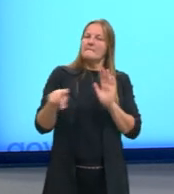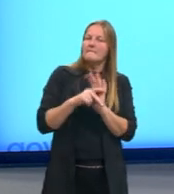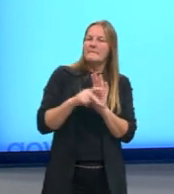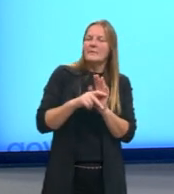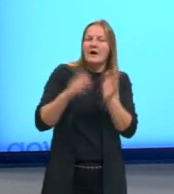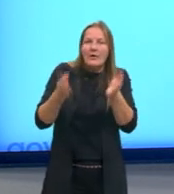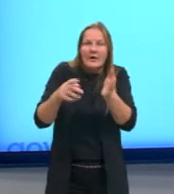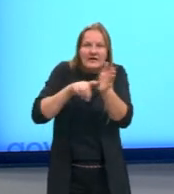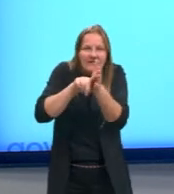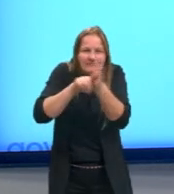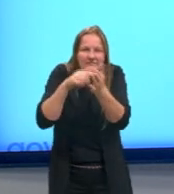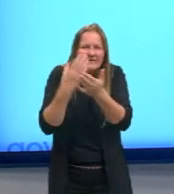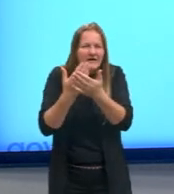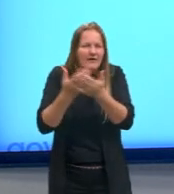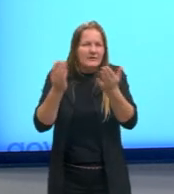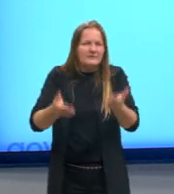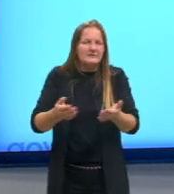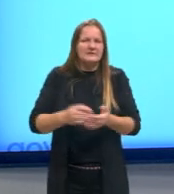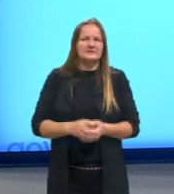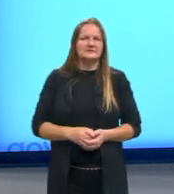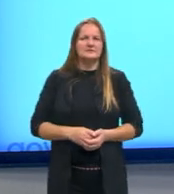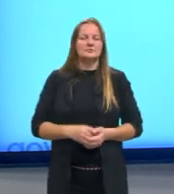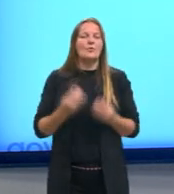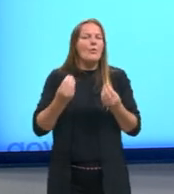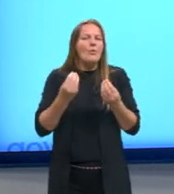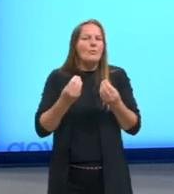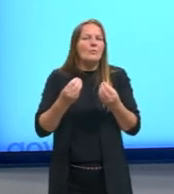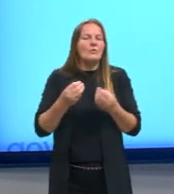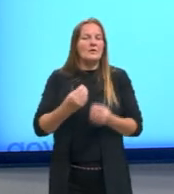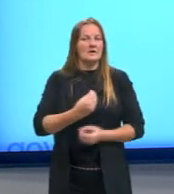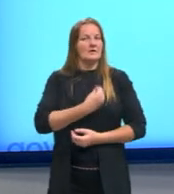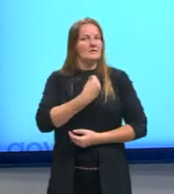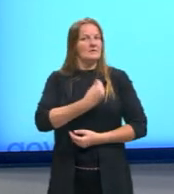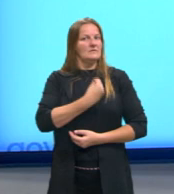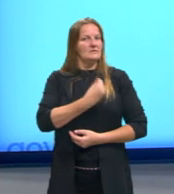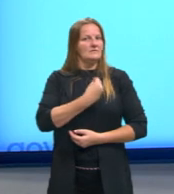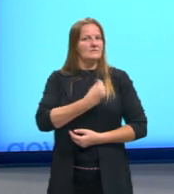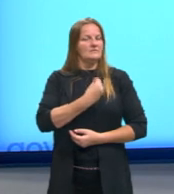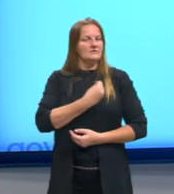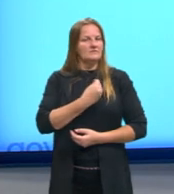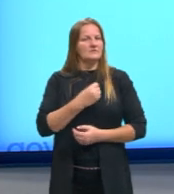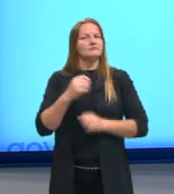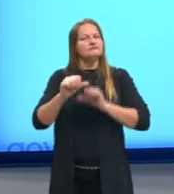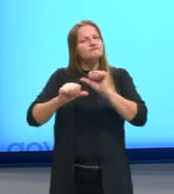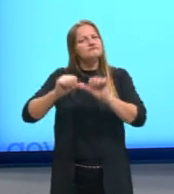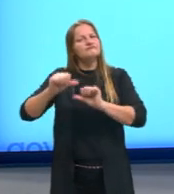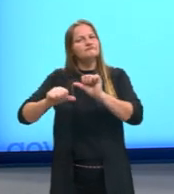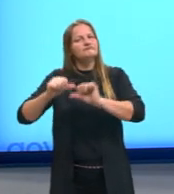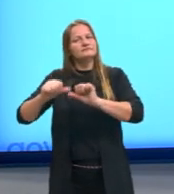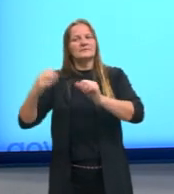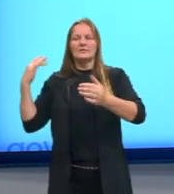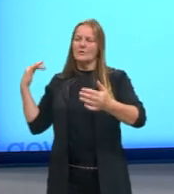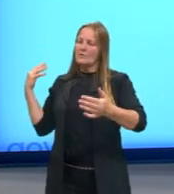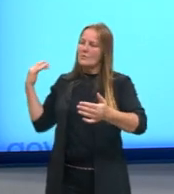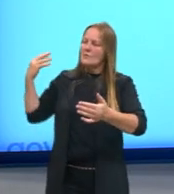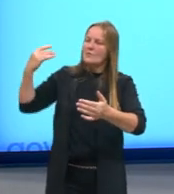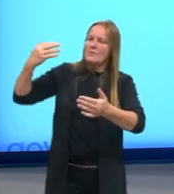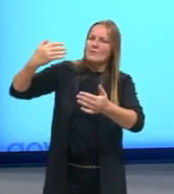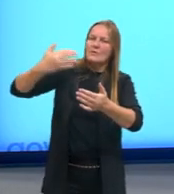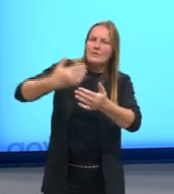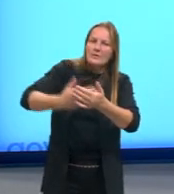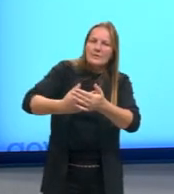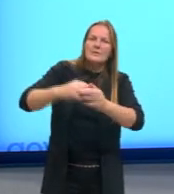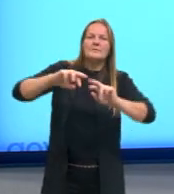analisando nas nossas aulas, como esse mecanismo vivo, que sofre alterações ao longo do tempo, que sofre